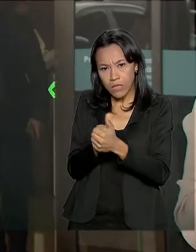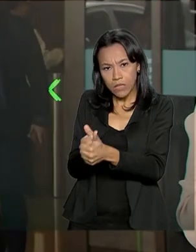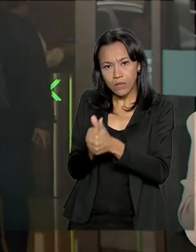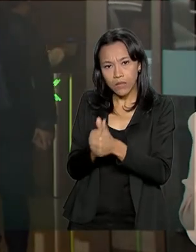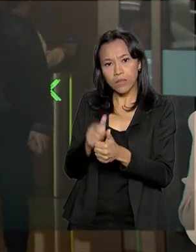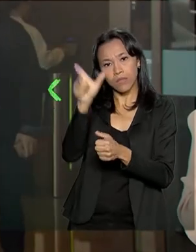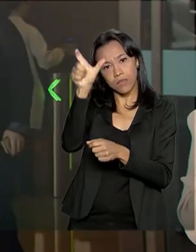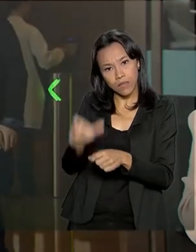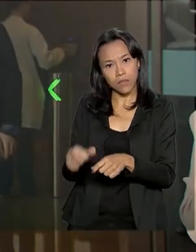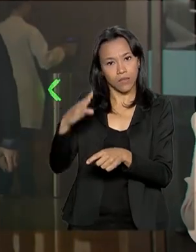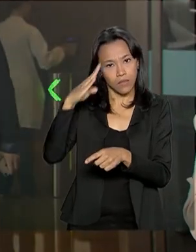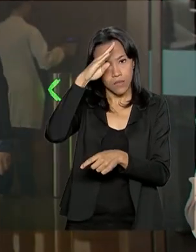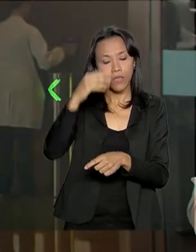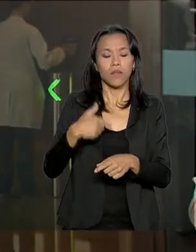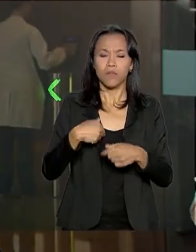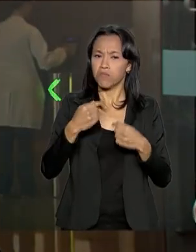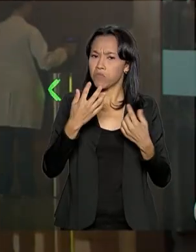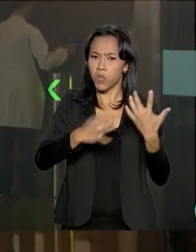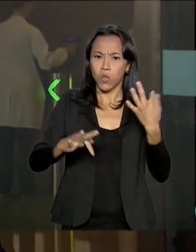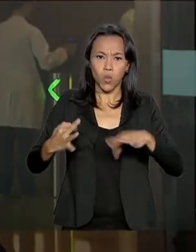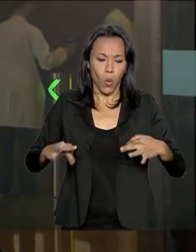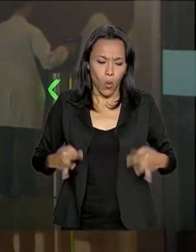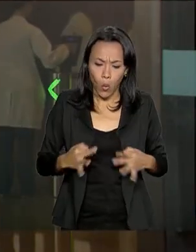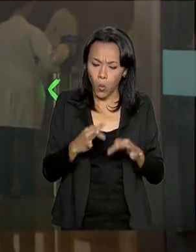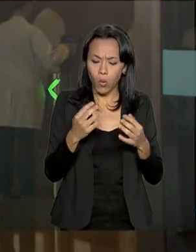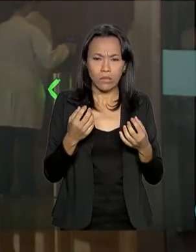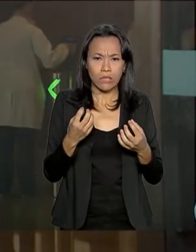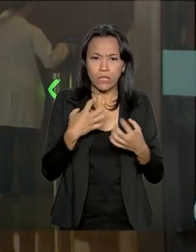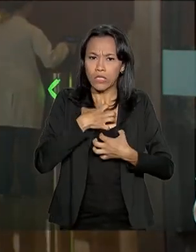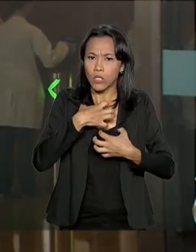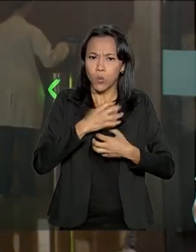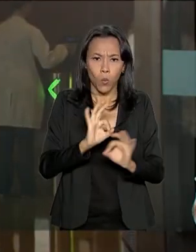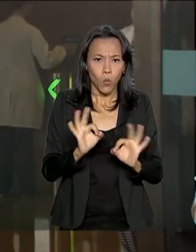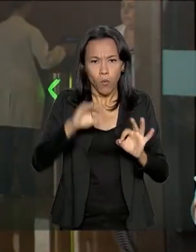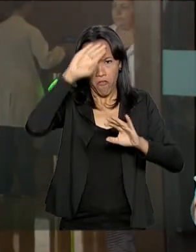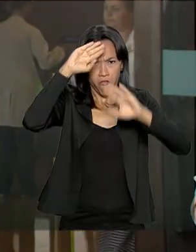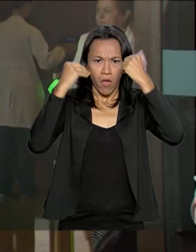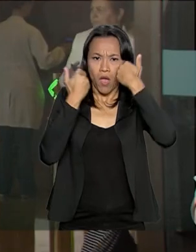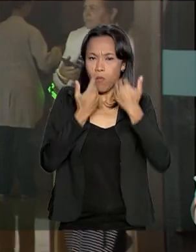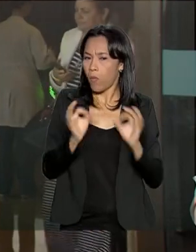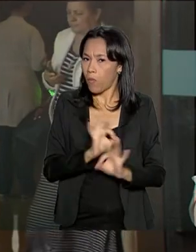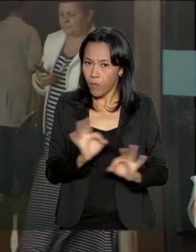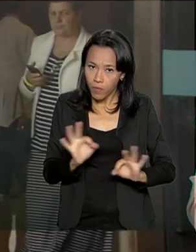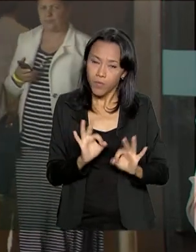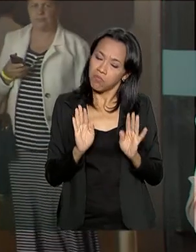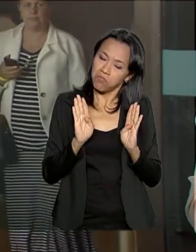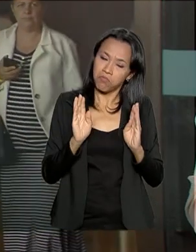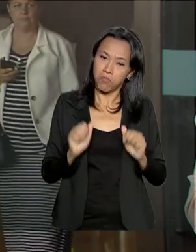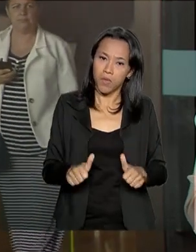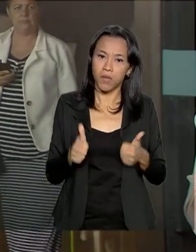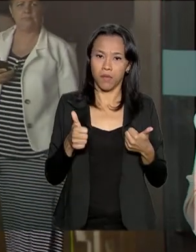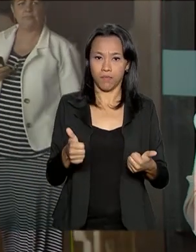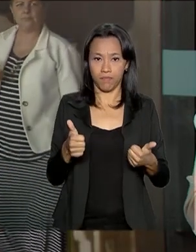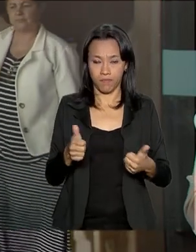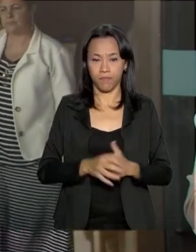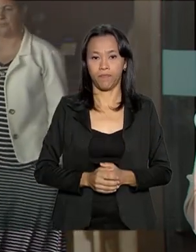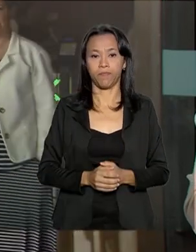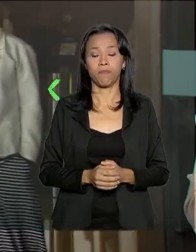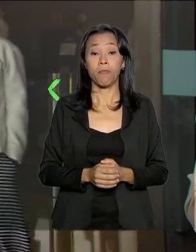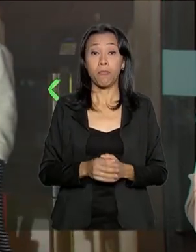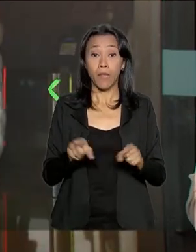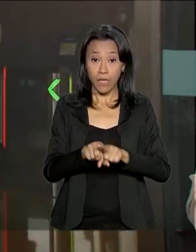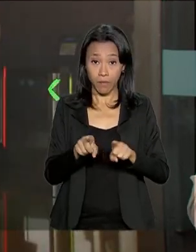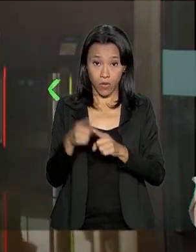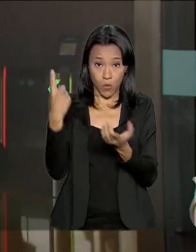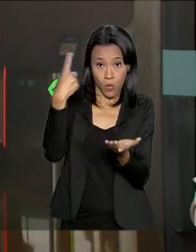quadro clínico estável, está sem febre, sem dor e com um bom resultado, também, no que diz respeito ao quadro pulmonar. A